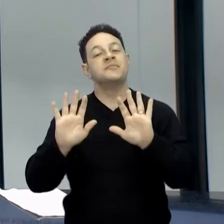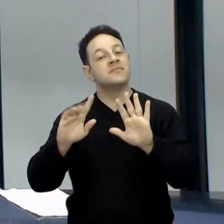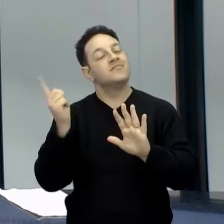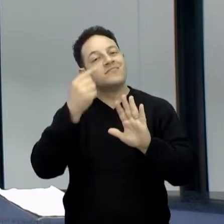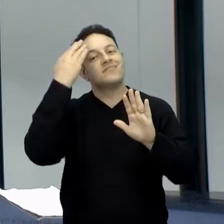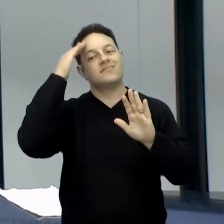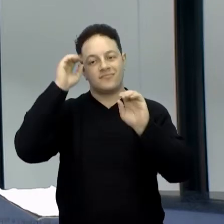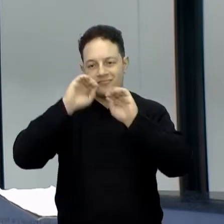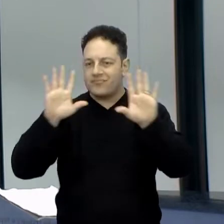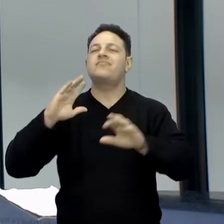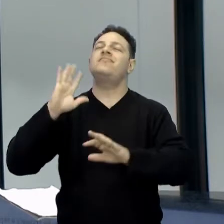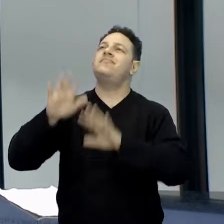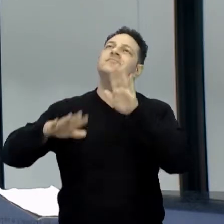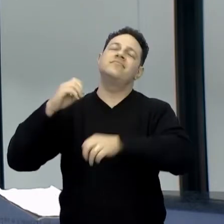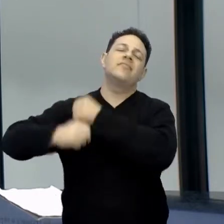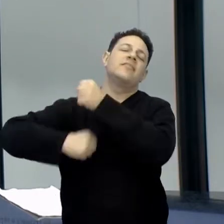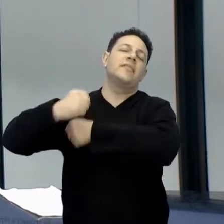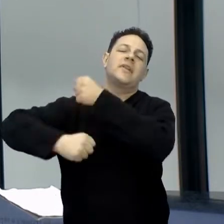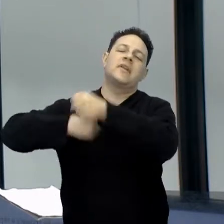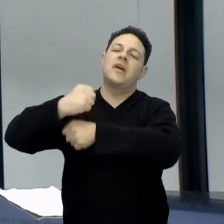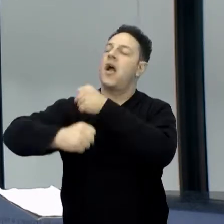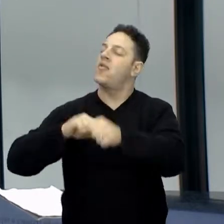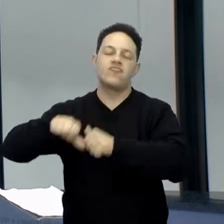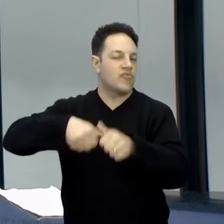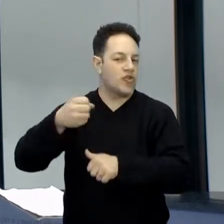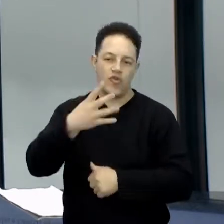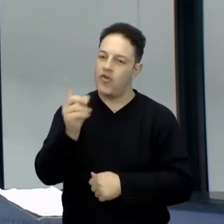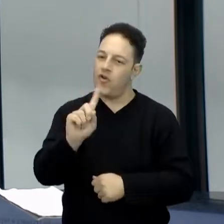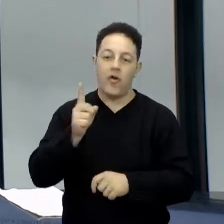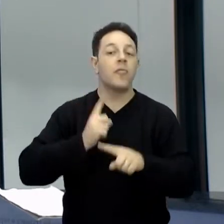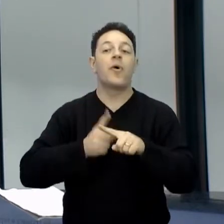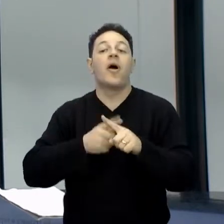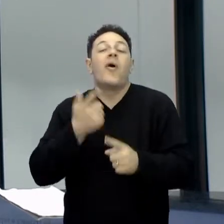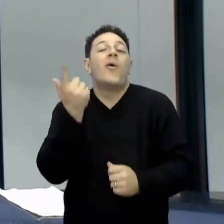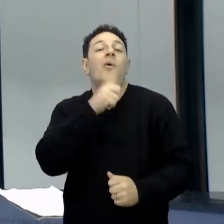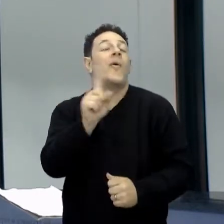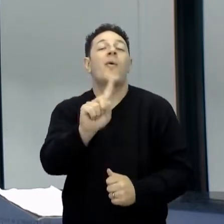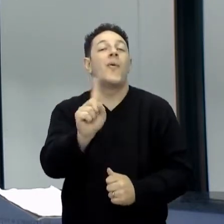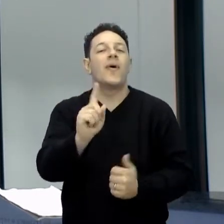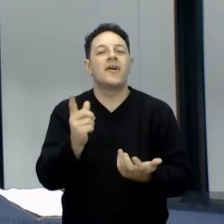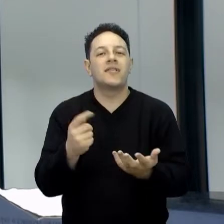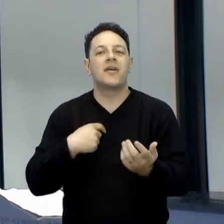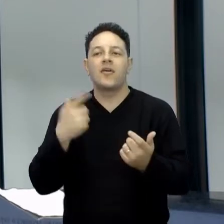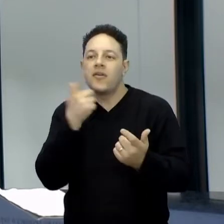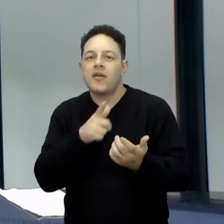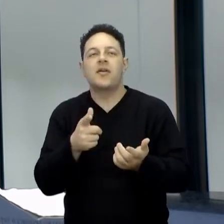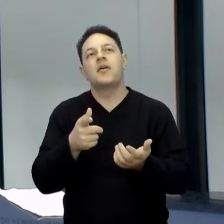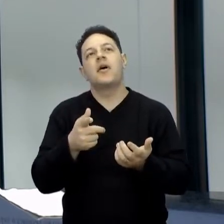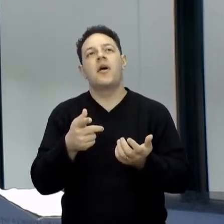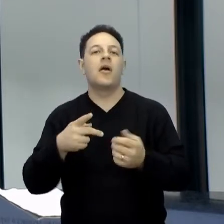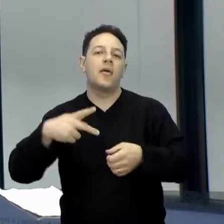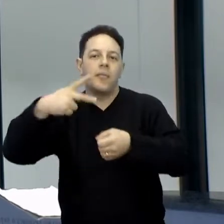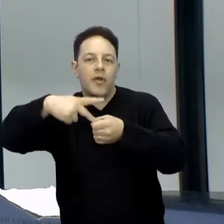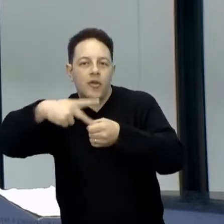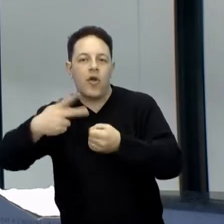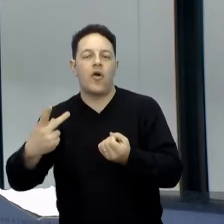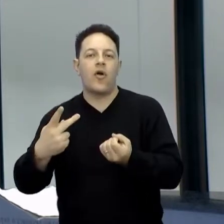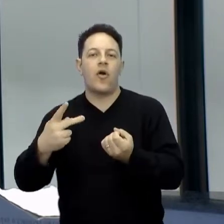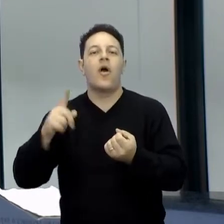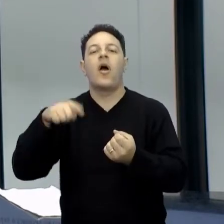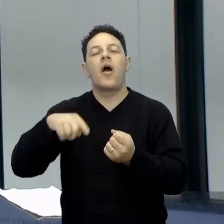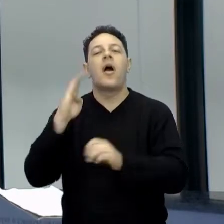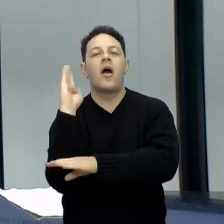milhares de anos e eles não são renováveis por causa disso. Você não consegue utilizar um petróleo, utilizar um carvão